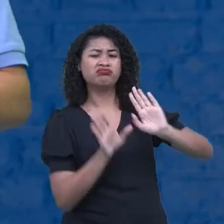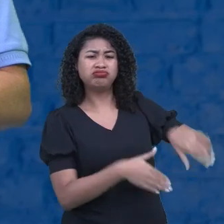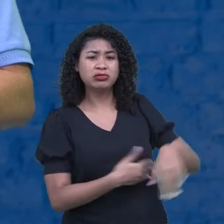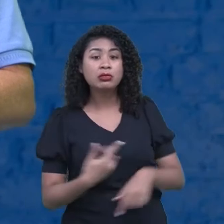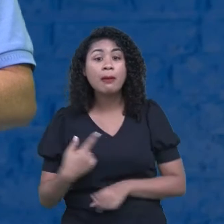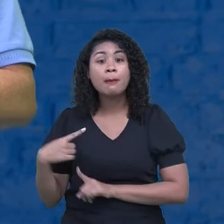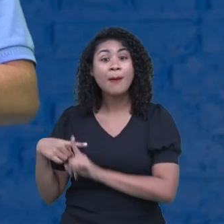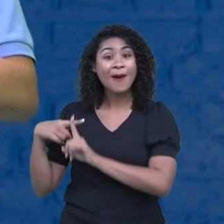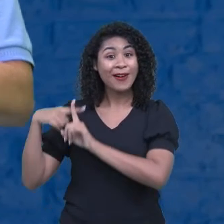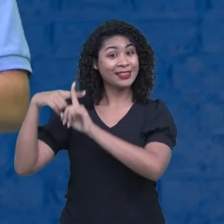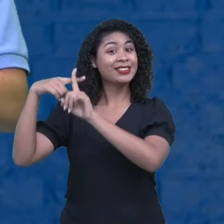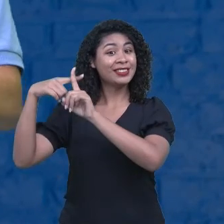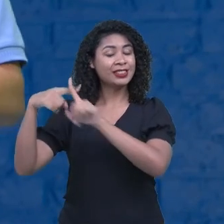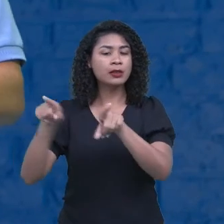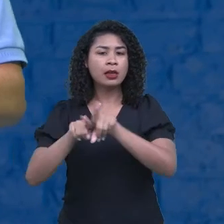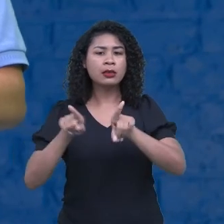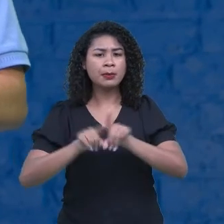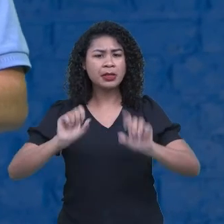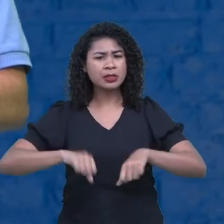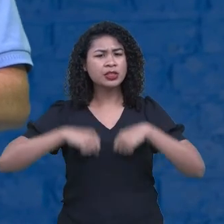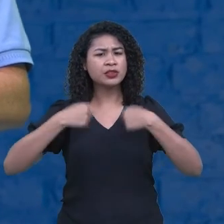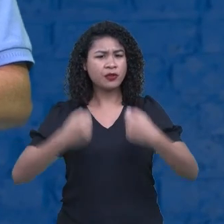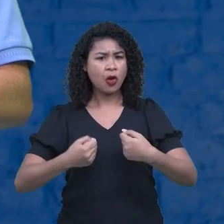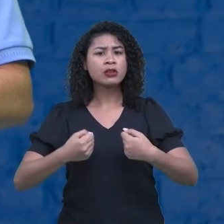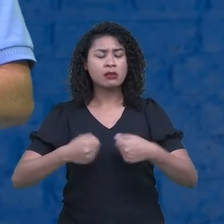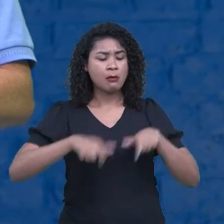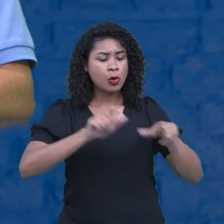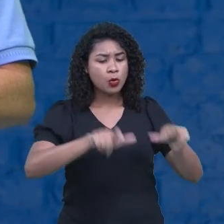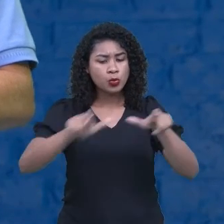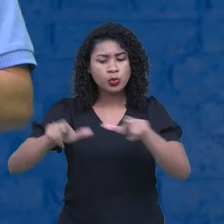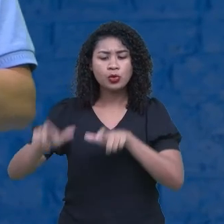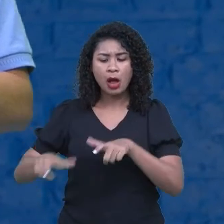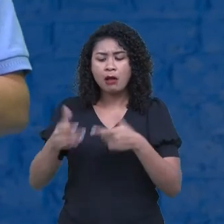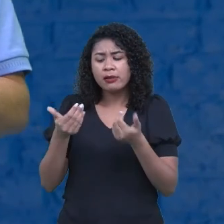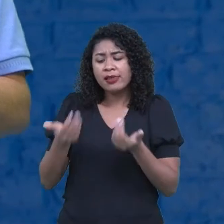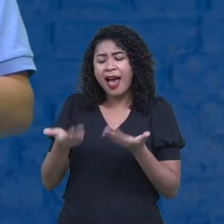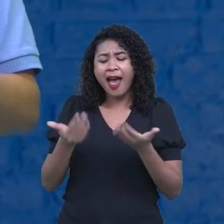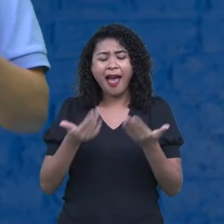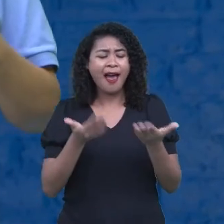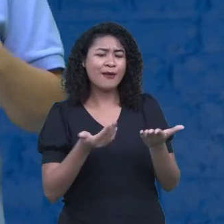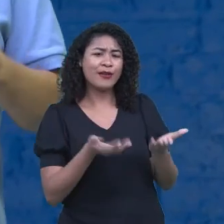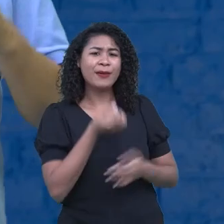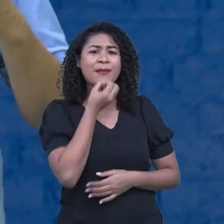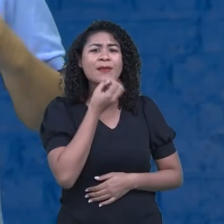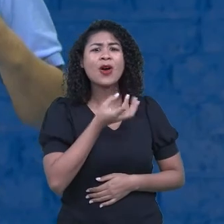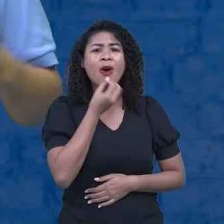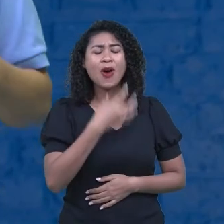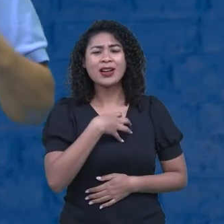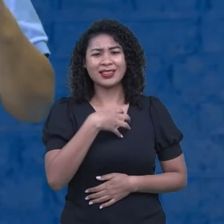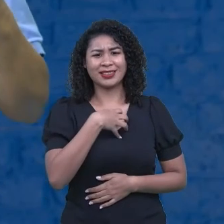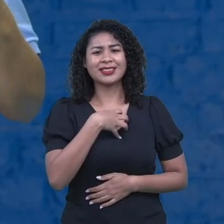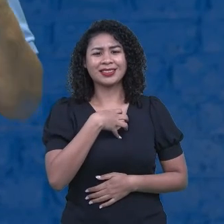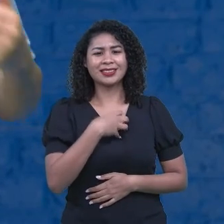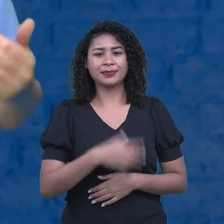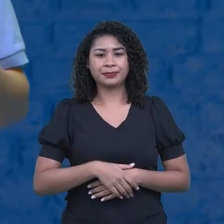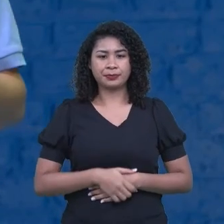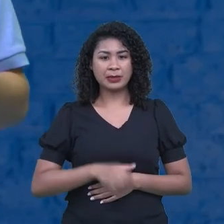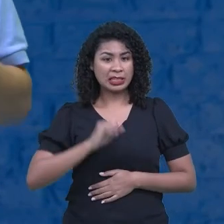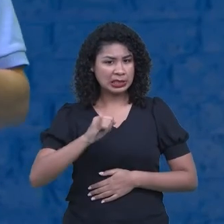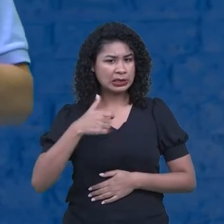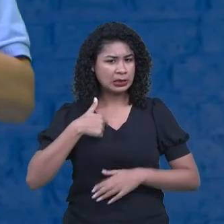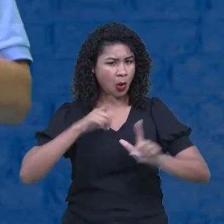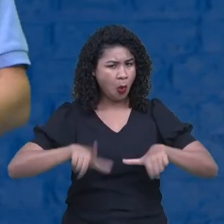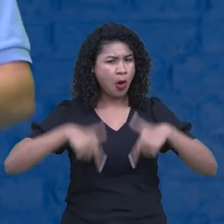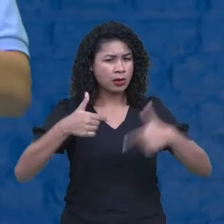o ambiente mais agradável também é um projeto de vida. Quando eu faço isso, eu melhoro todo o meu entorno, eu melhoro o meu